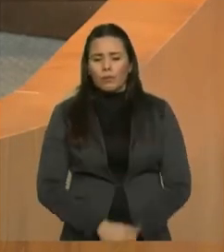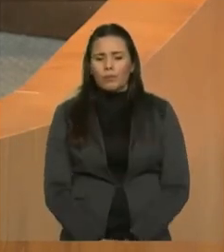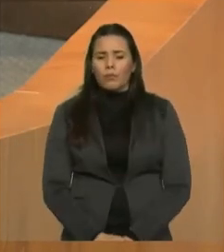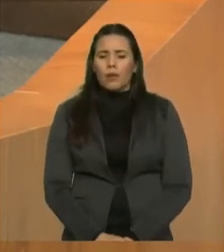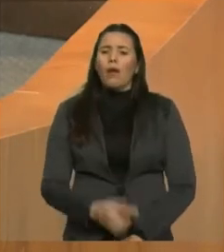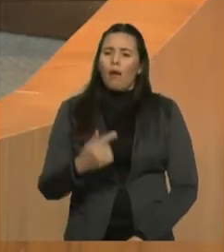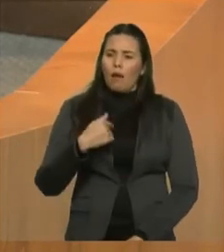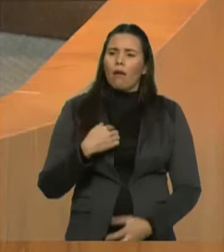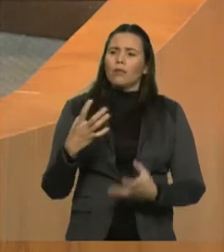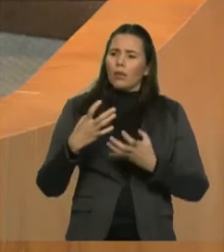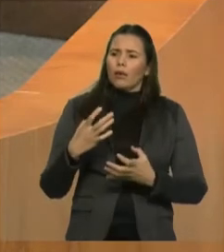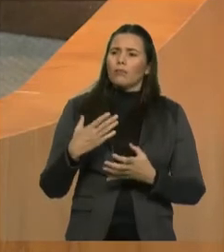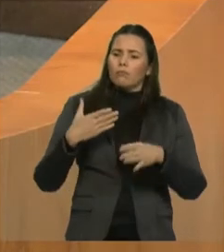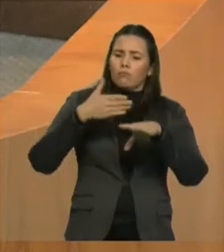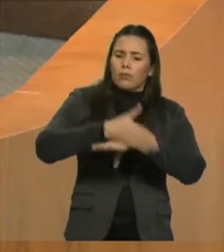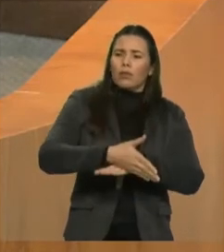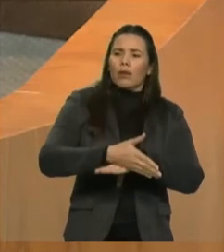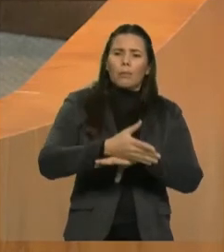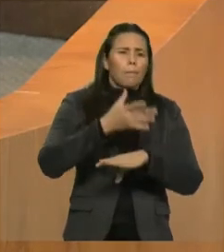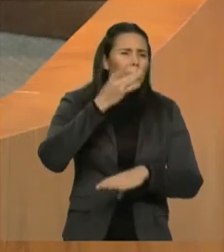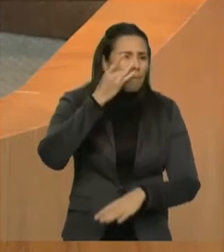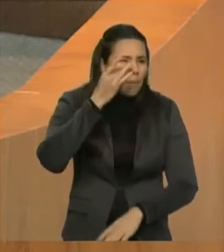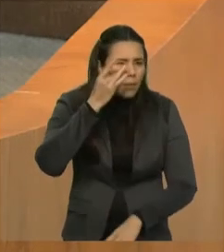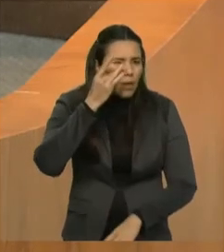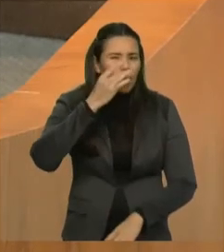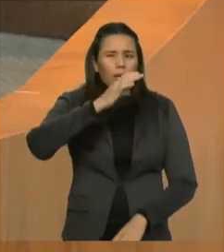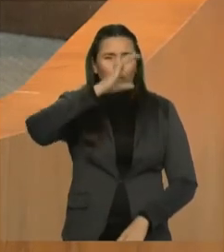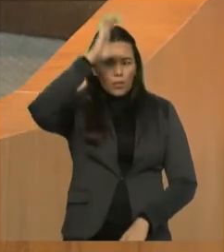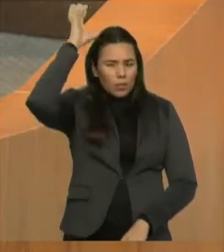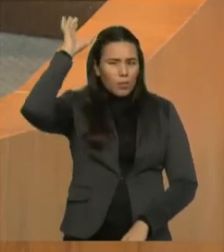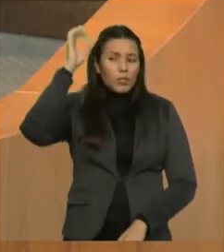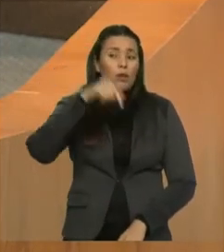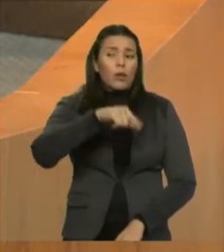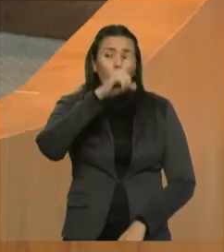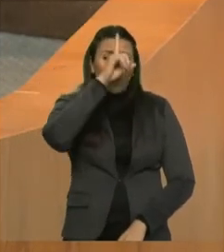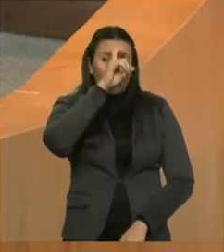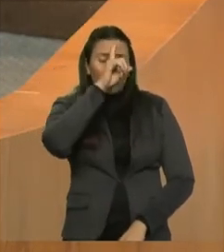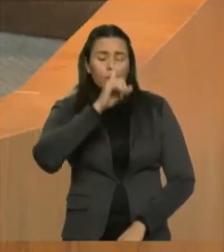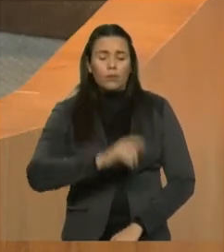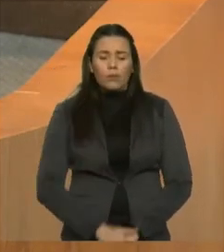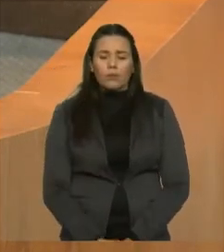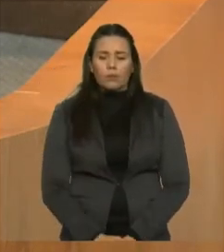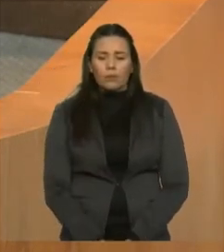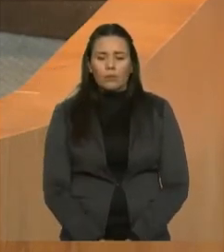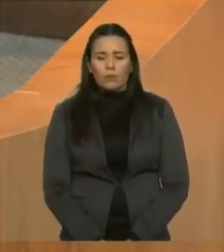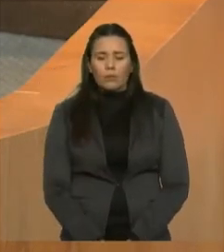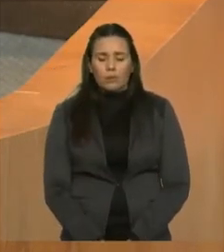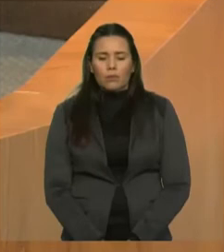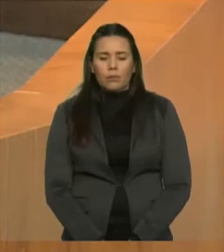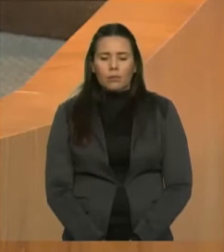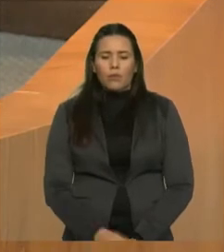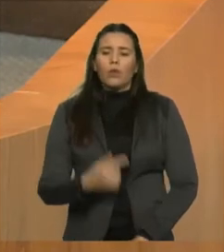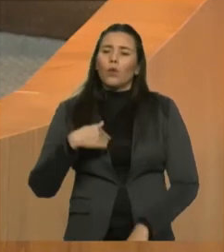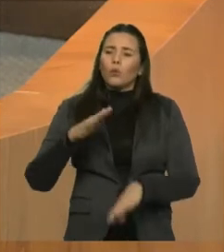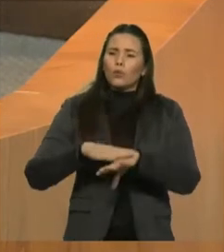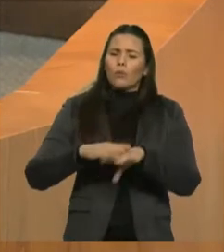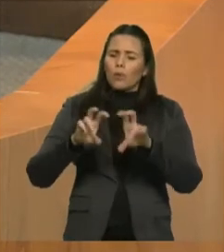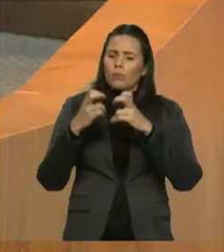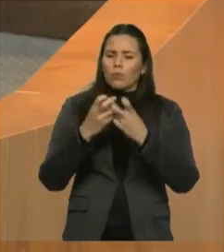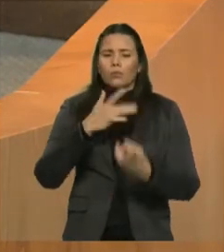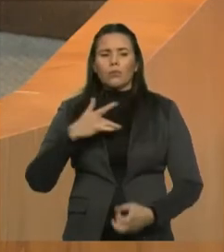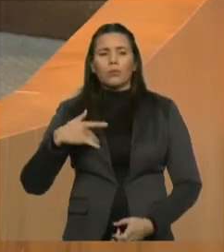loco pela Comissão de Saúde da Assembleia Legislativa. Convidar também a Defensoria Pública,